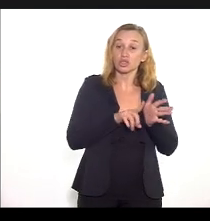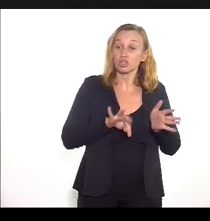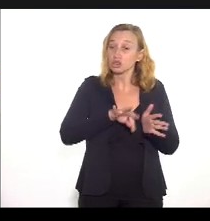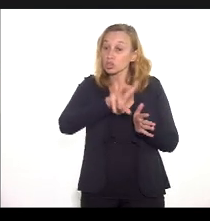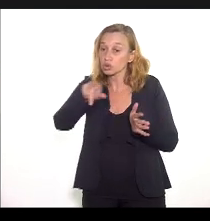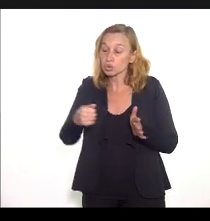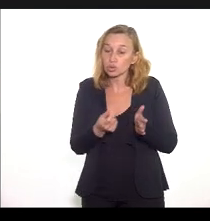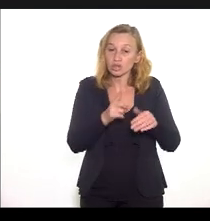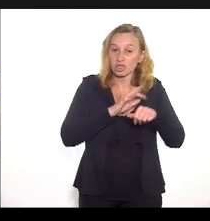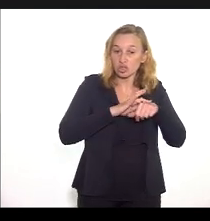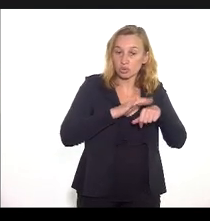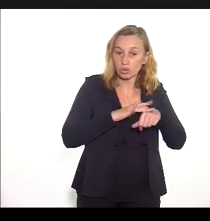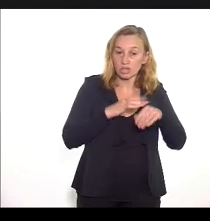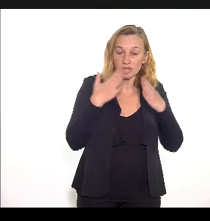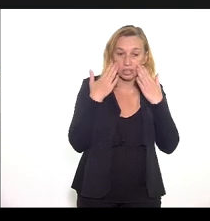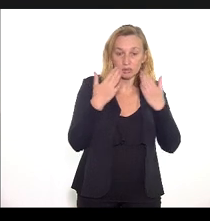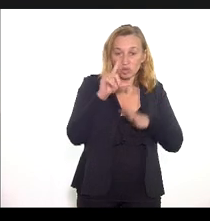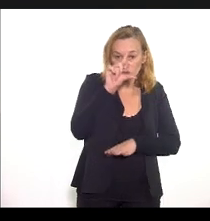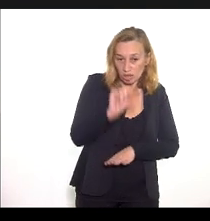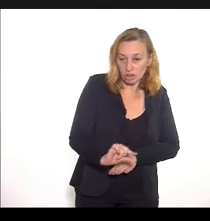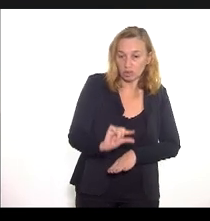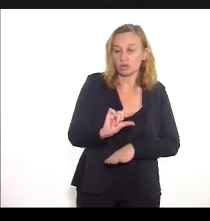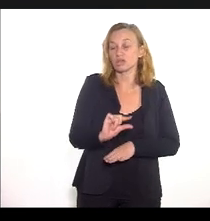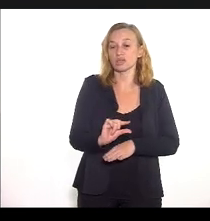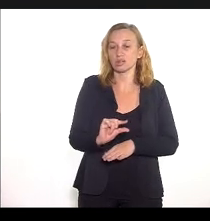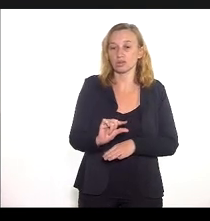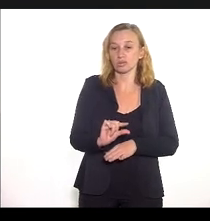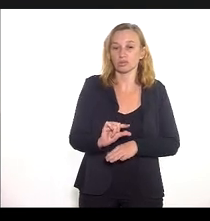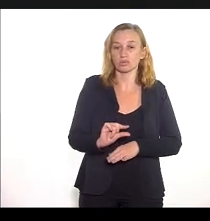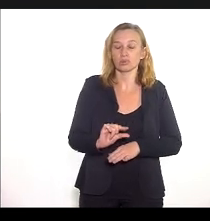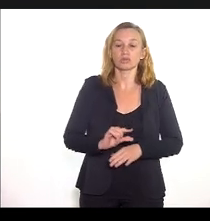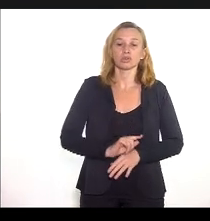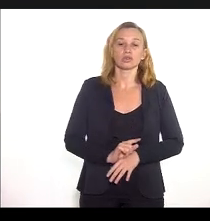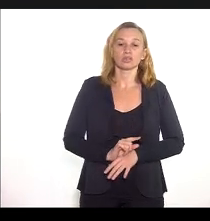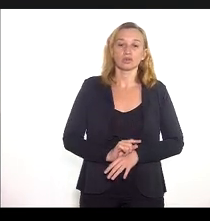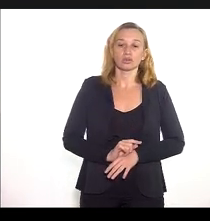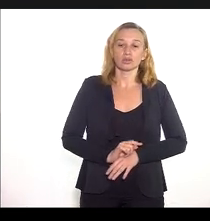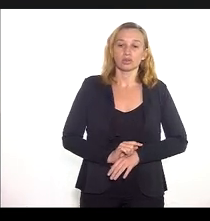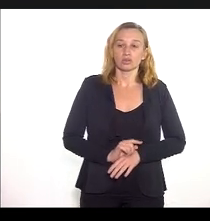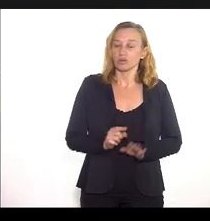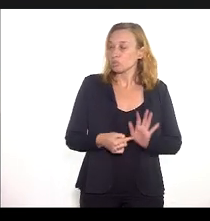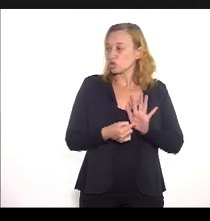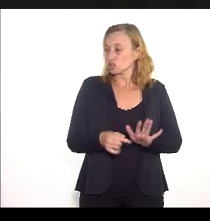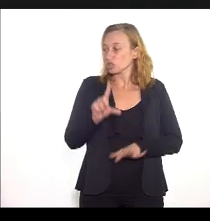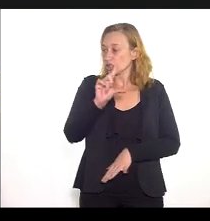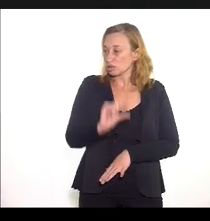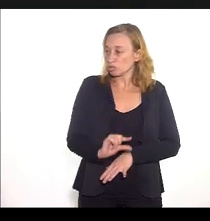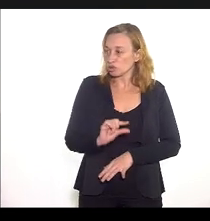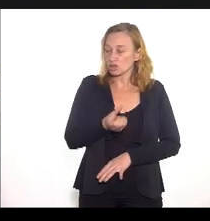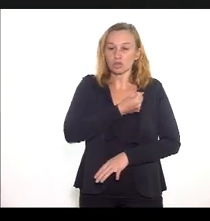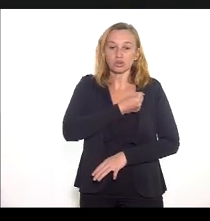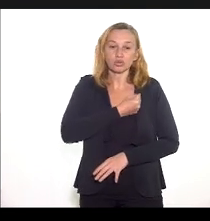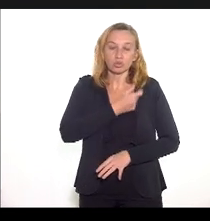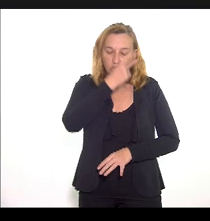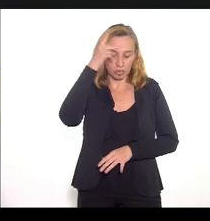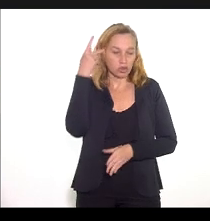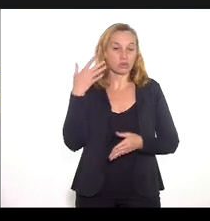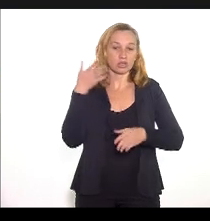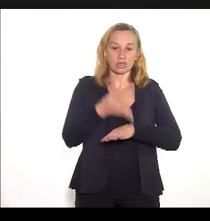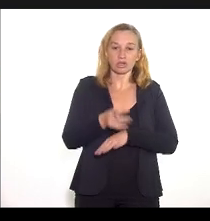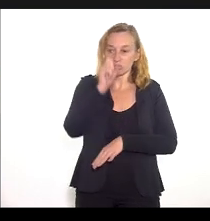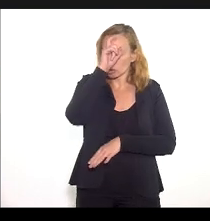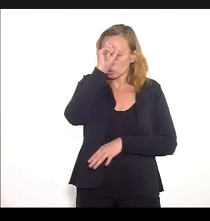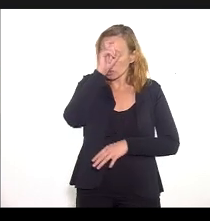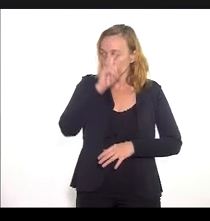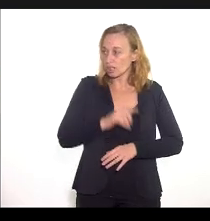especialidades apresentaram redução significativa em sua produção, destacando-se a redução do número de internações para